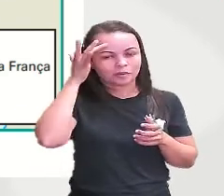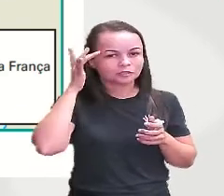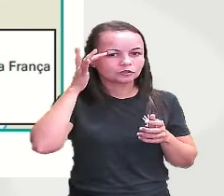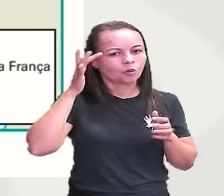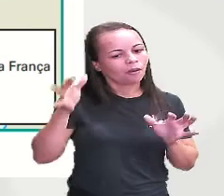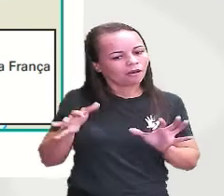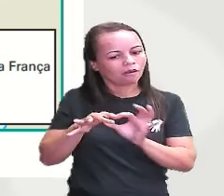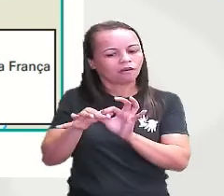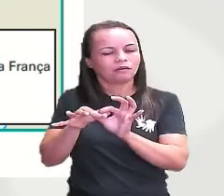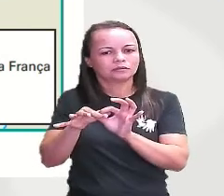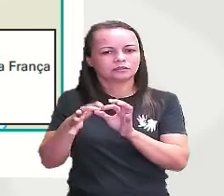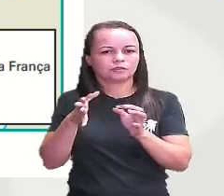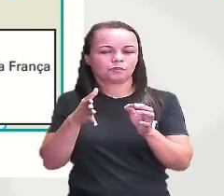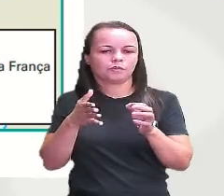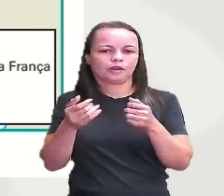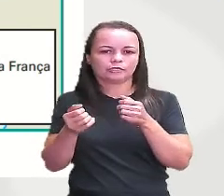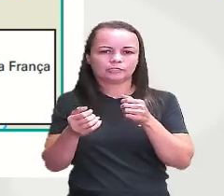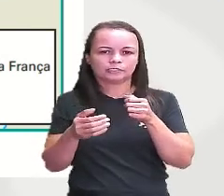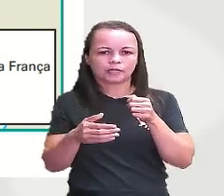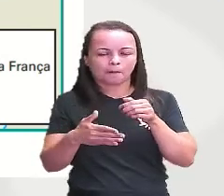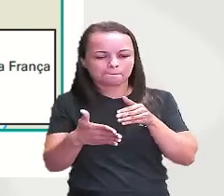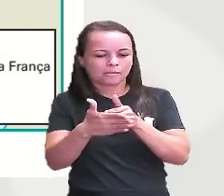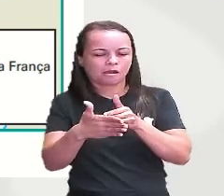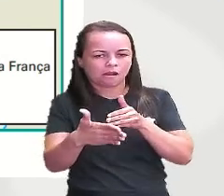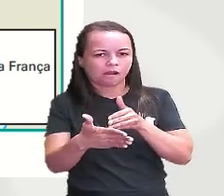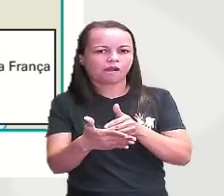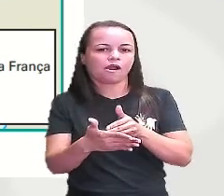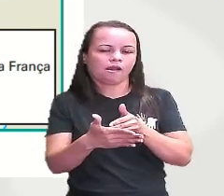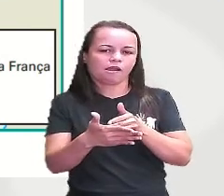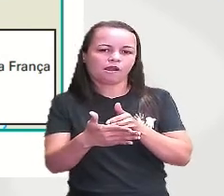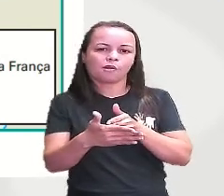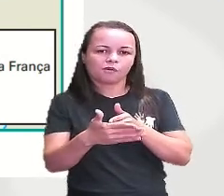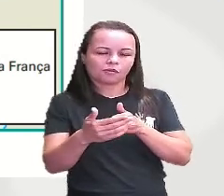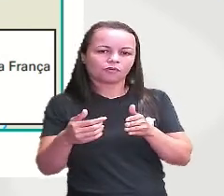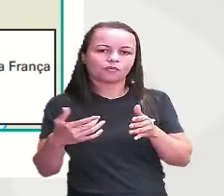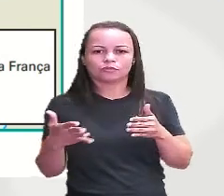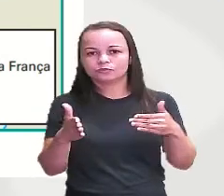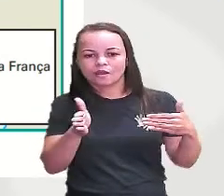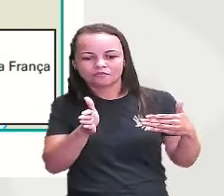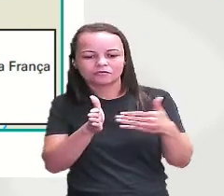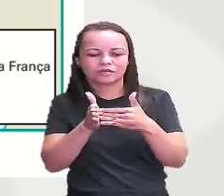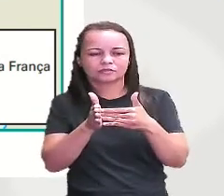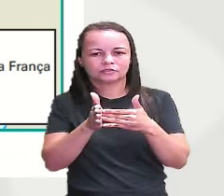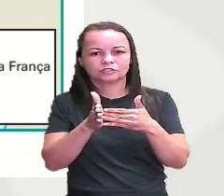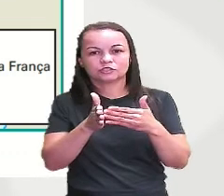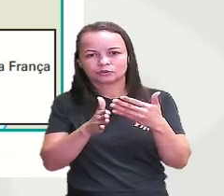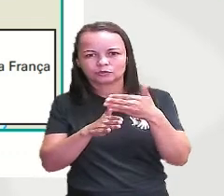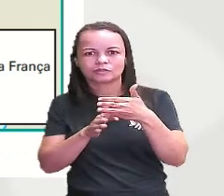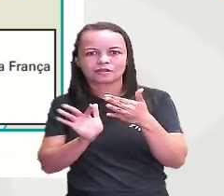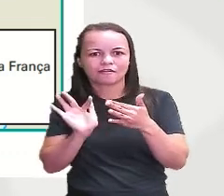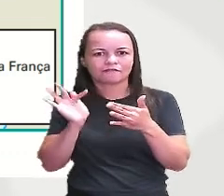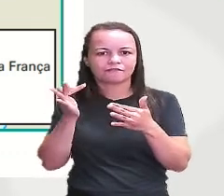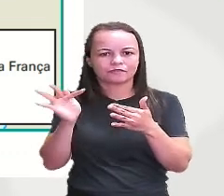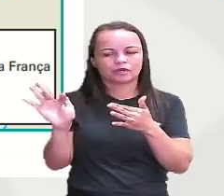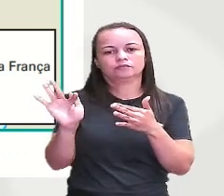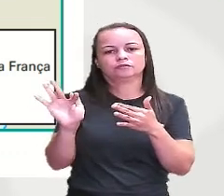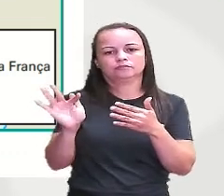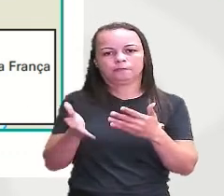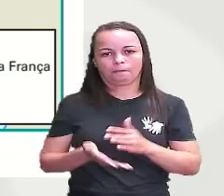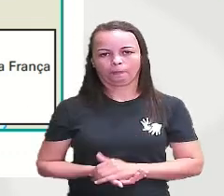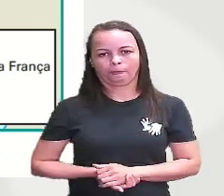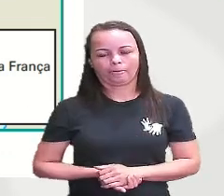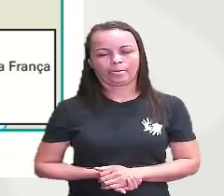que pra tentar barrar esse avanço da da França então